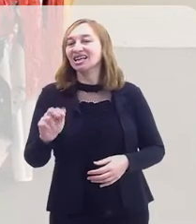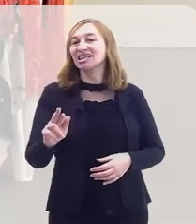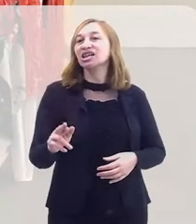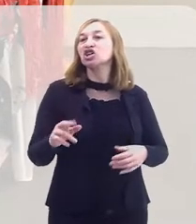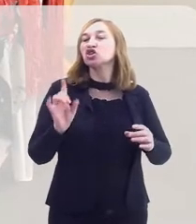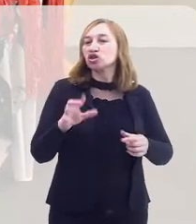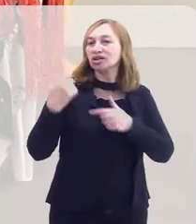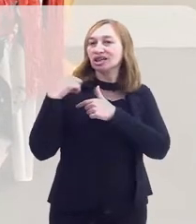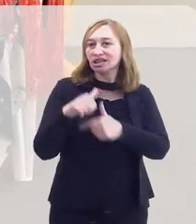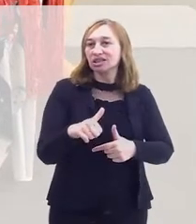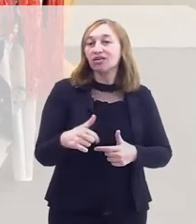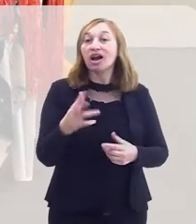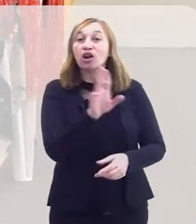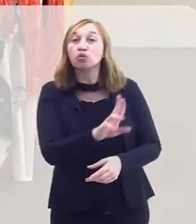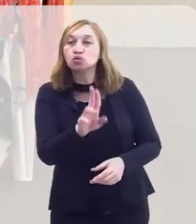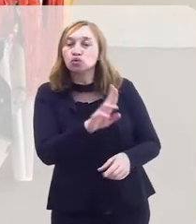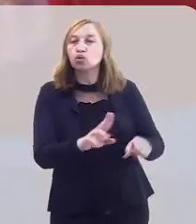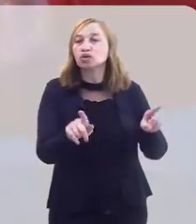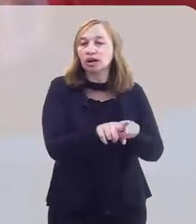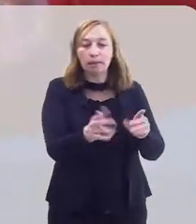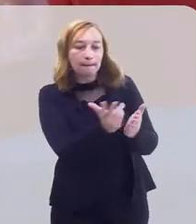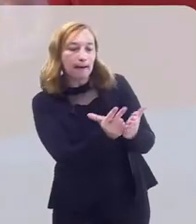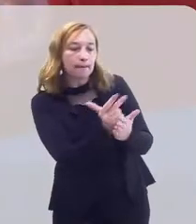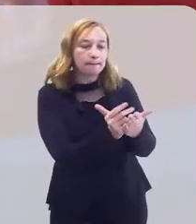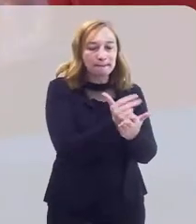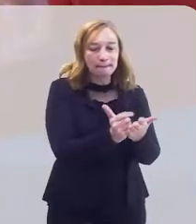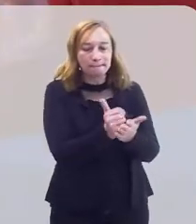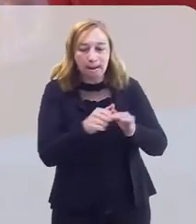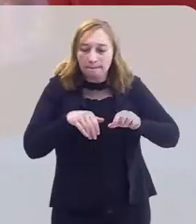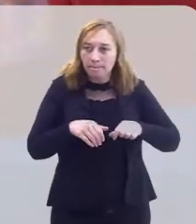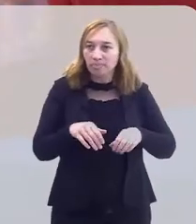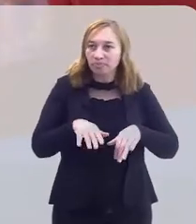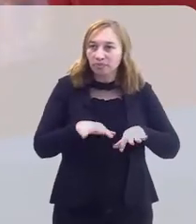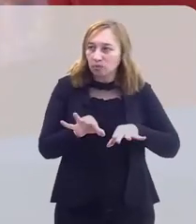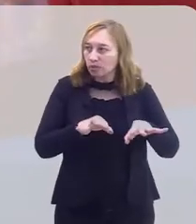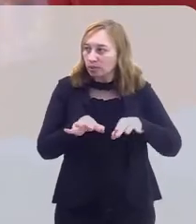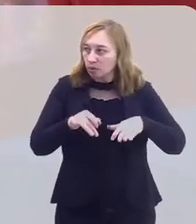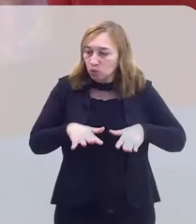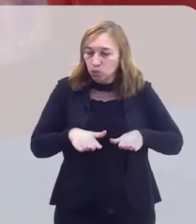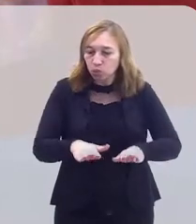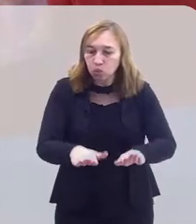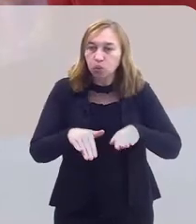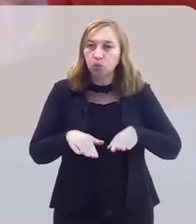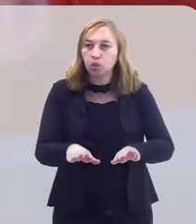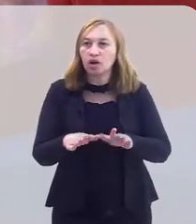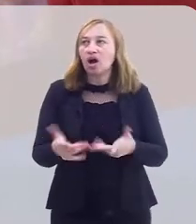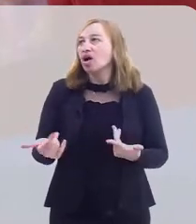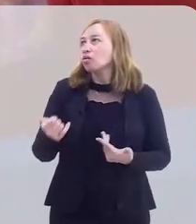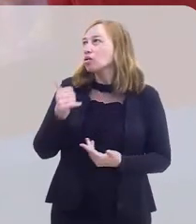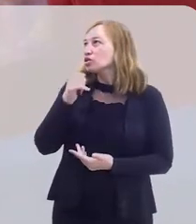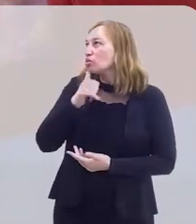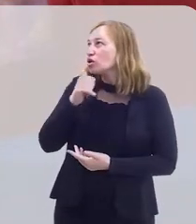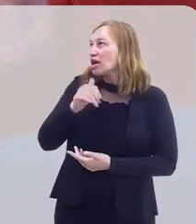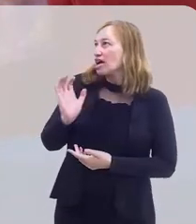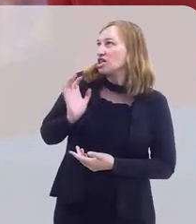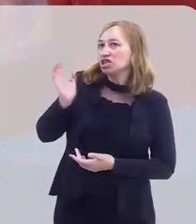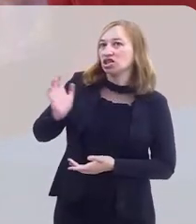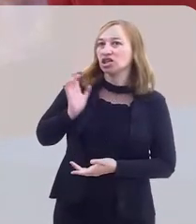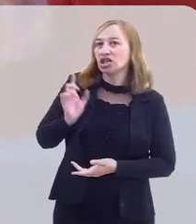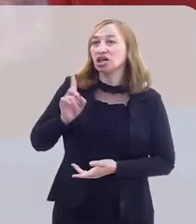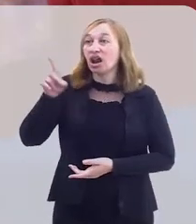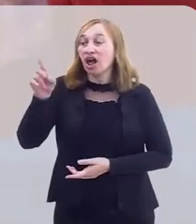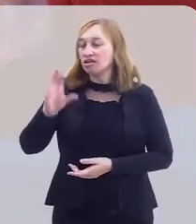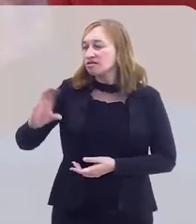roupa de tradição. Então, ela estilizou também, ela fez uma roupa de gala. Inclusive, até algumas socialites, na época,